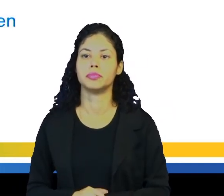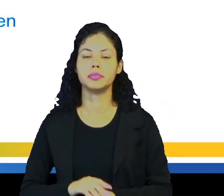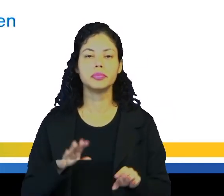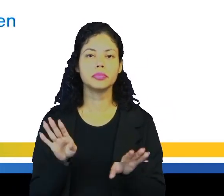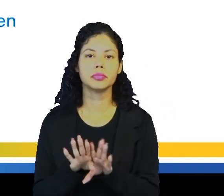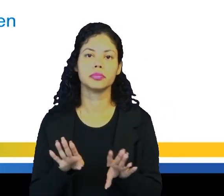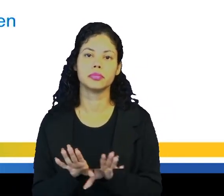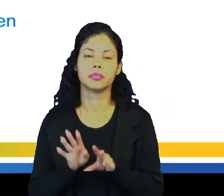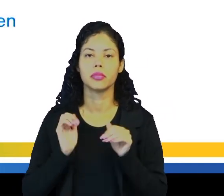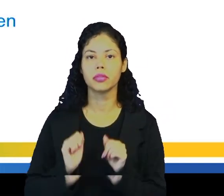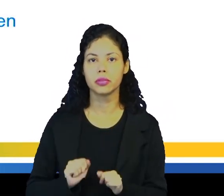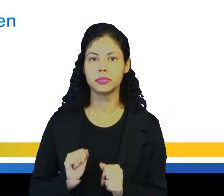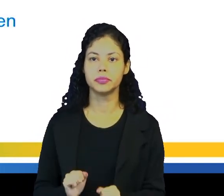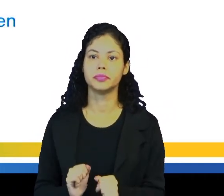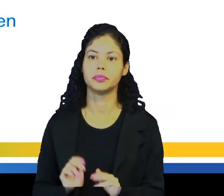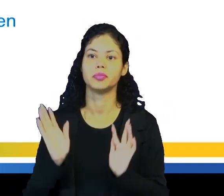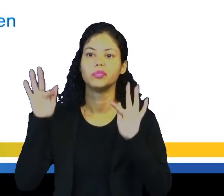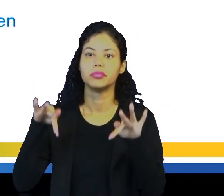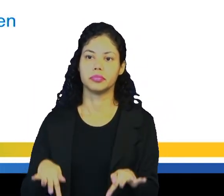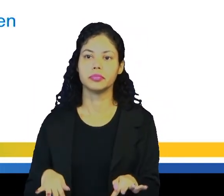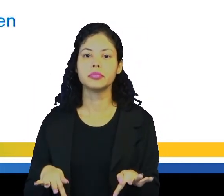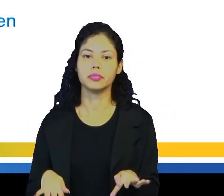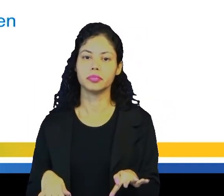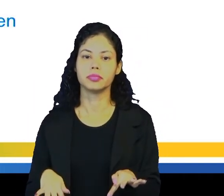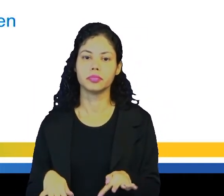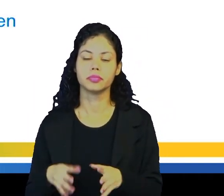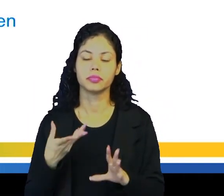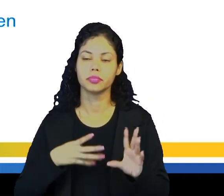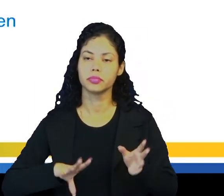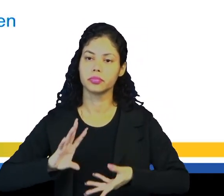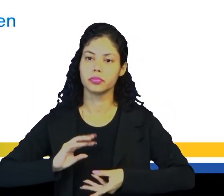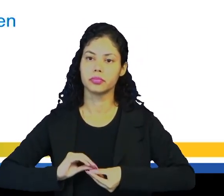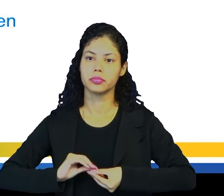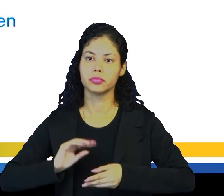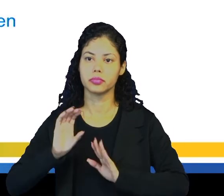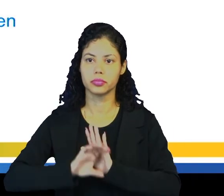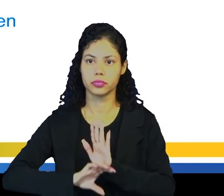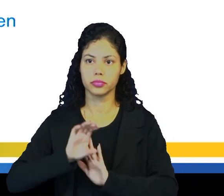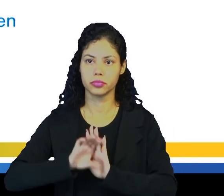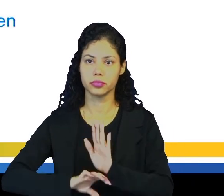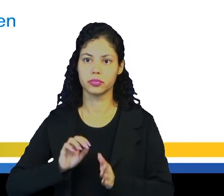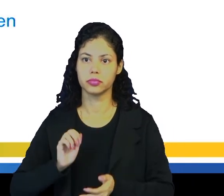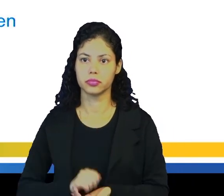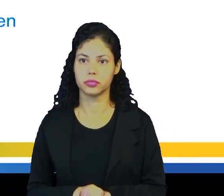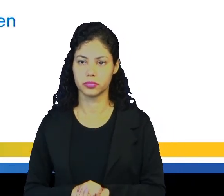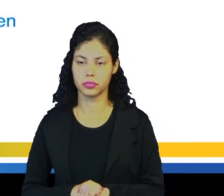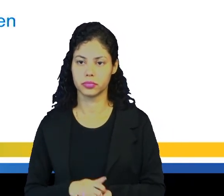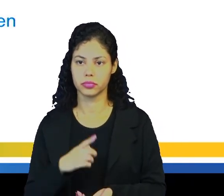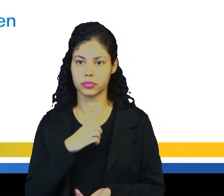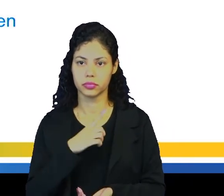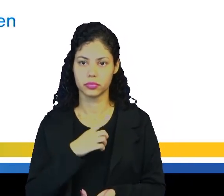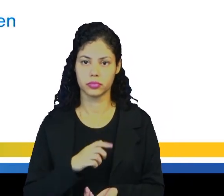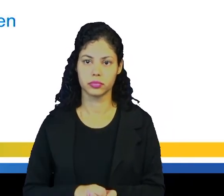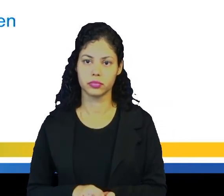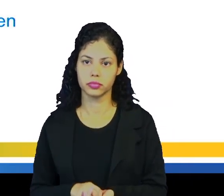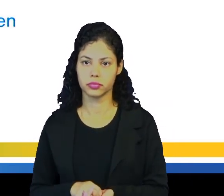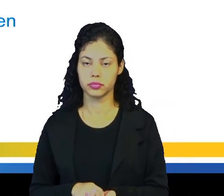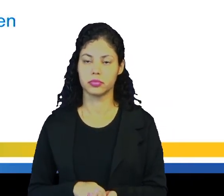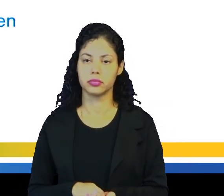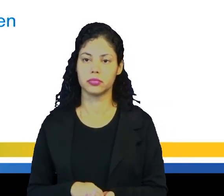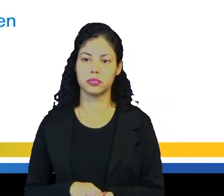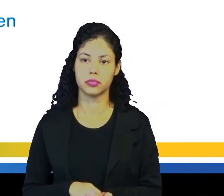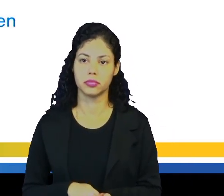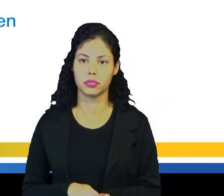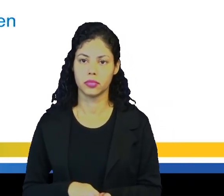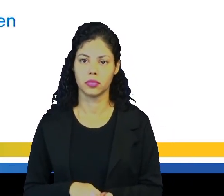Também pode ser empregado ao final de uma frase, resumir seu conteúdo. Nós temos ali, men were shouting,